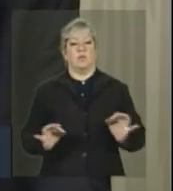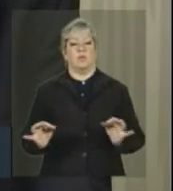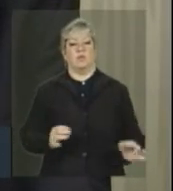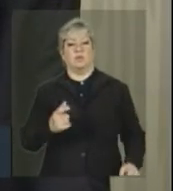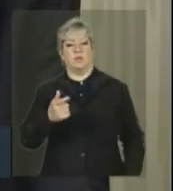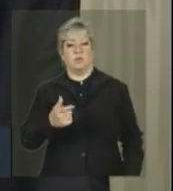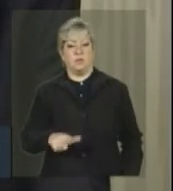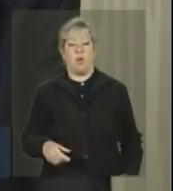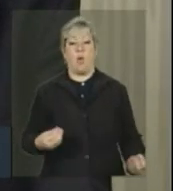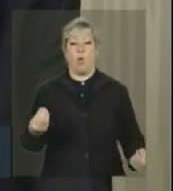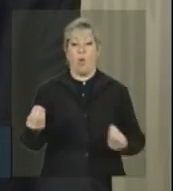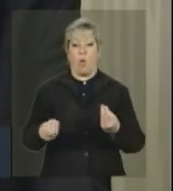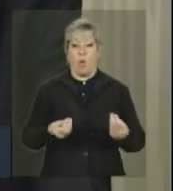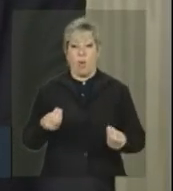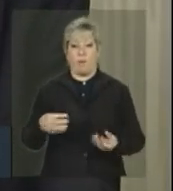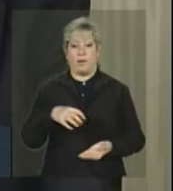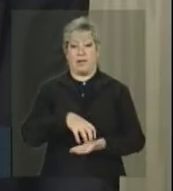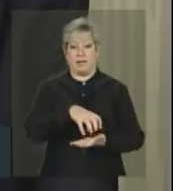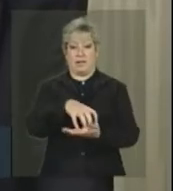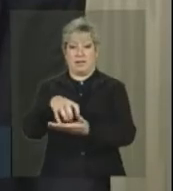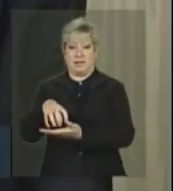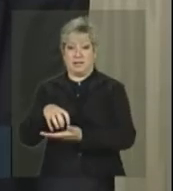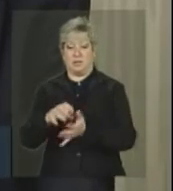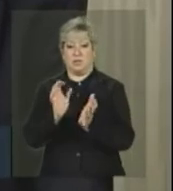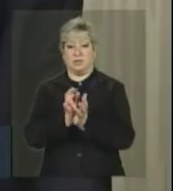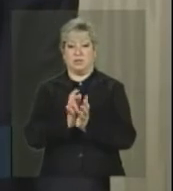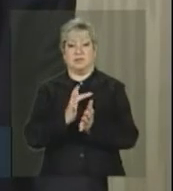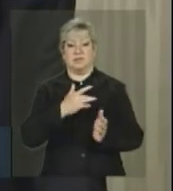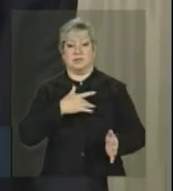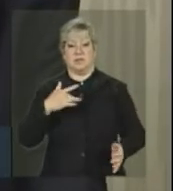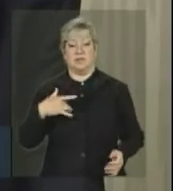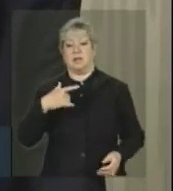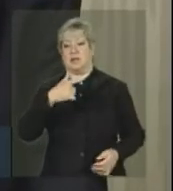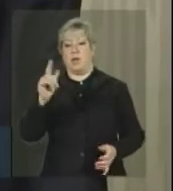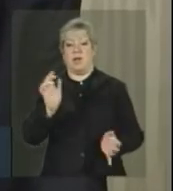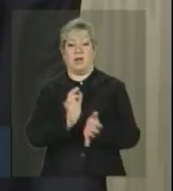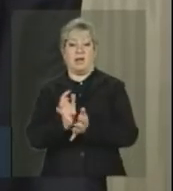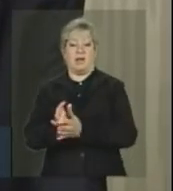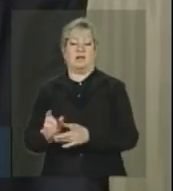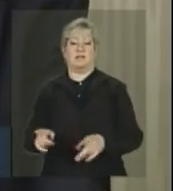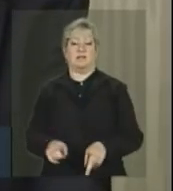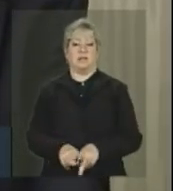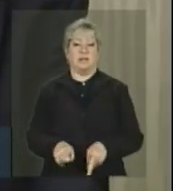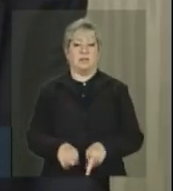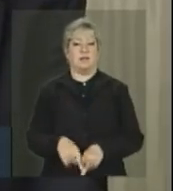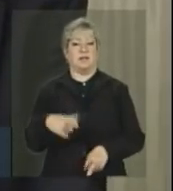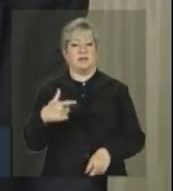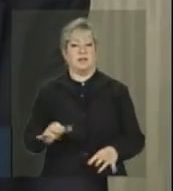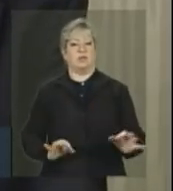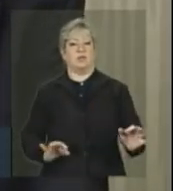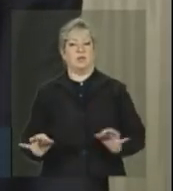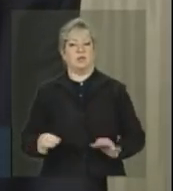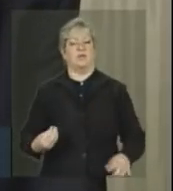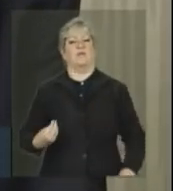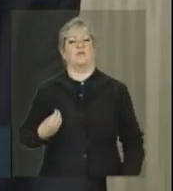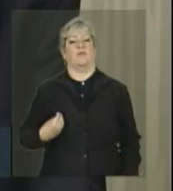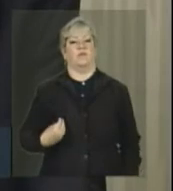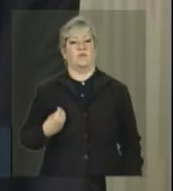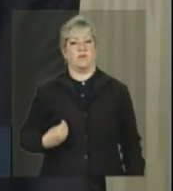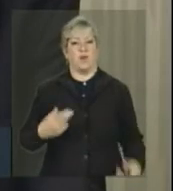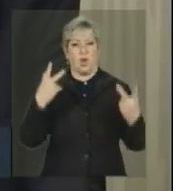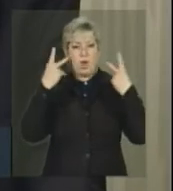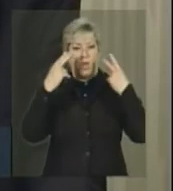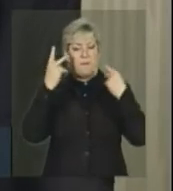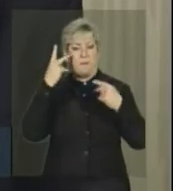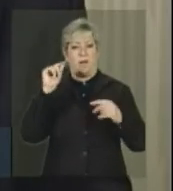de como que as equipes, no campo da saúde e nas outras áreas também, se reorganizam e funcionam normalmente